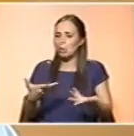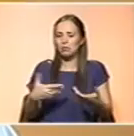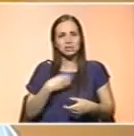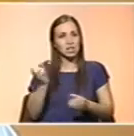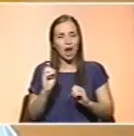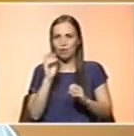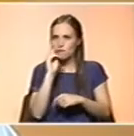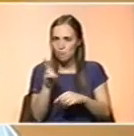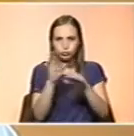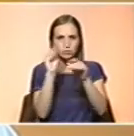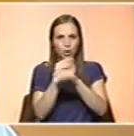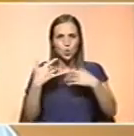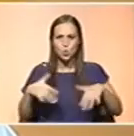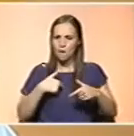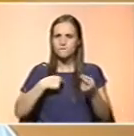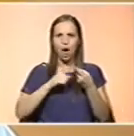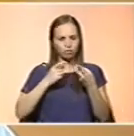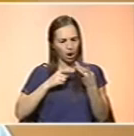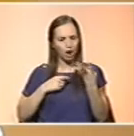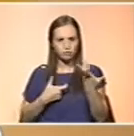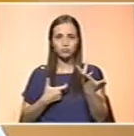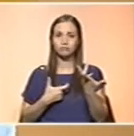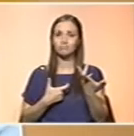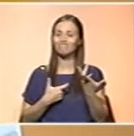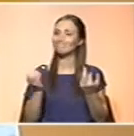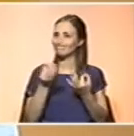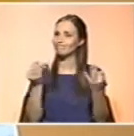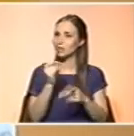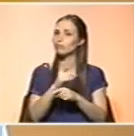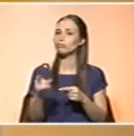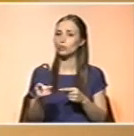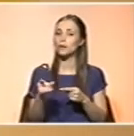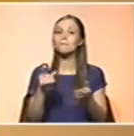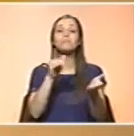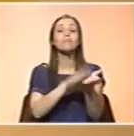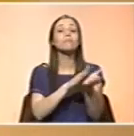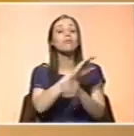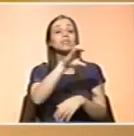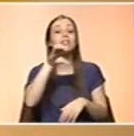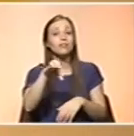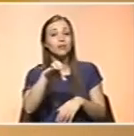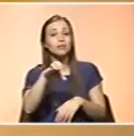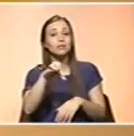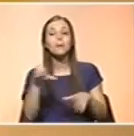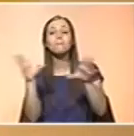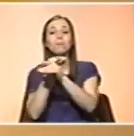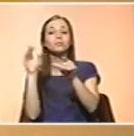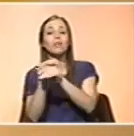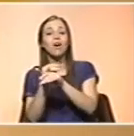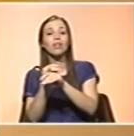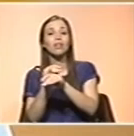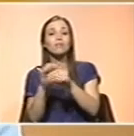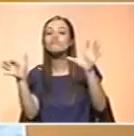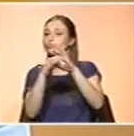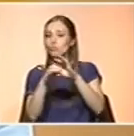Porque, de facto, não há uma tradução proporcional entre a evidência científica e o marketing desse tipo de suplementos.